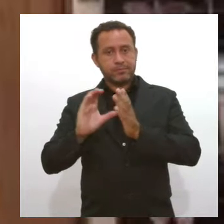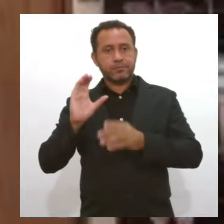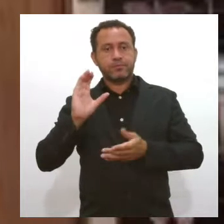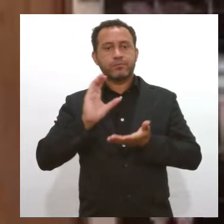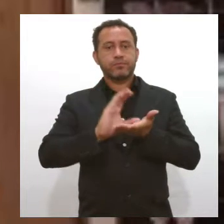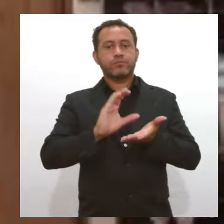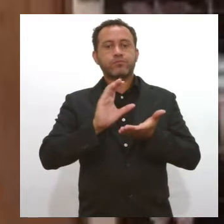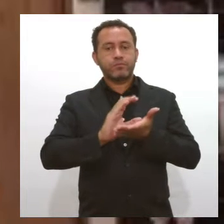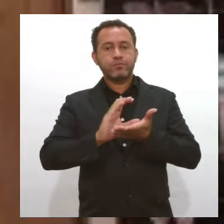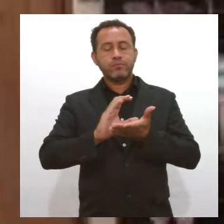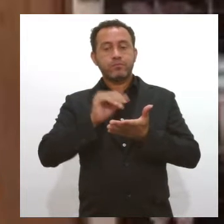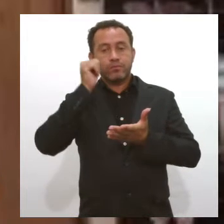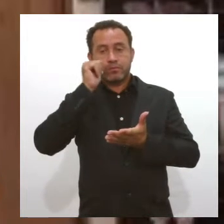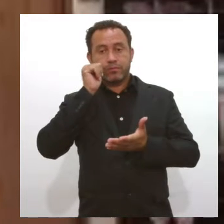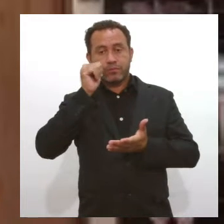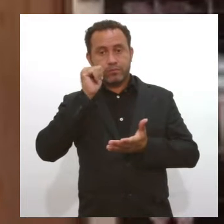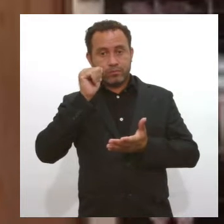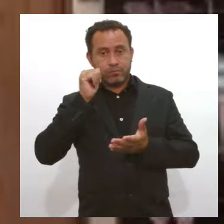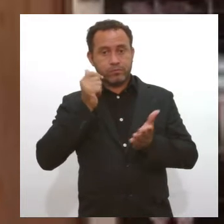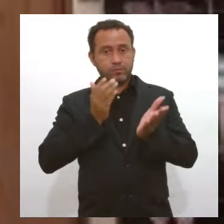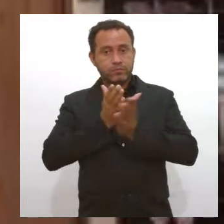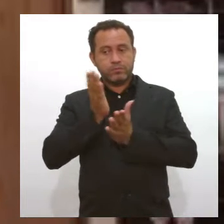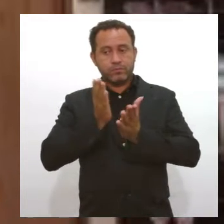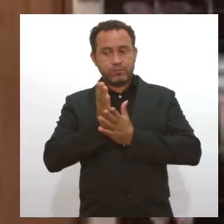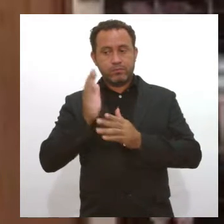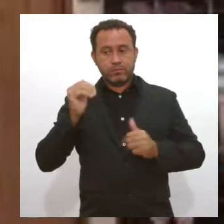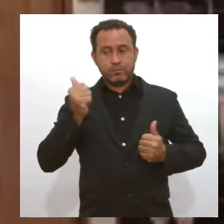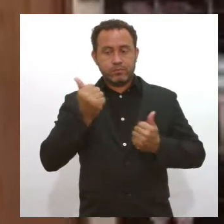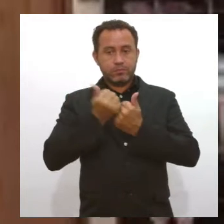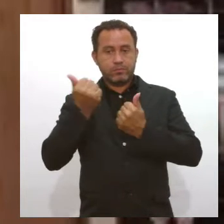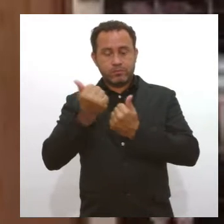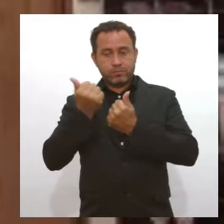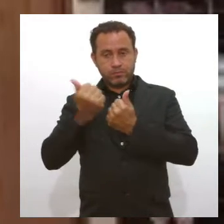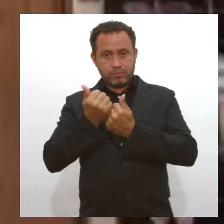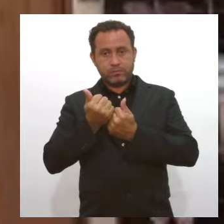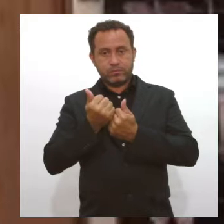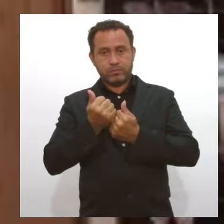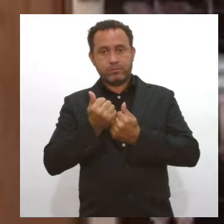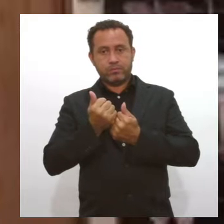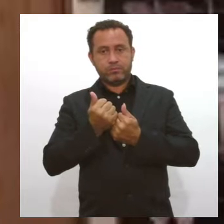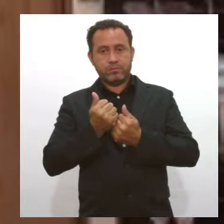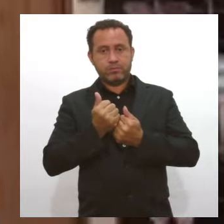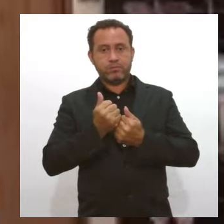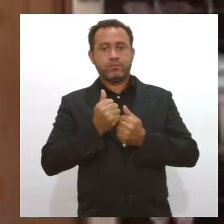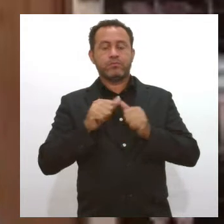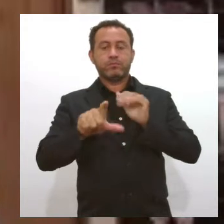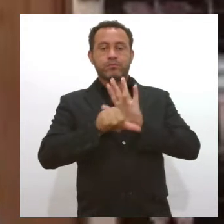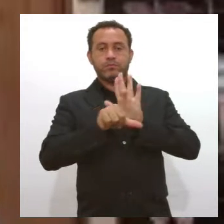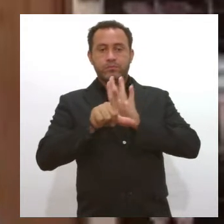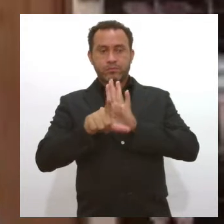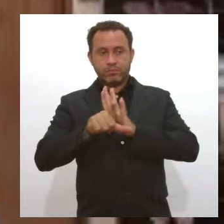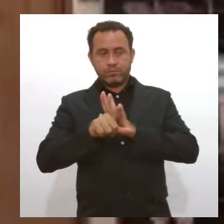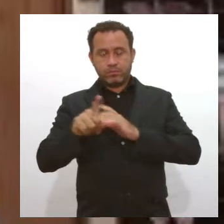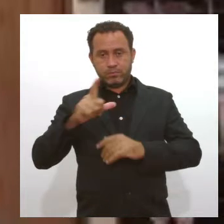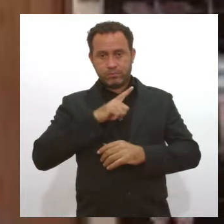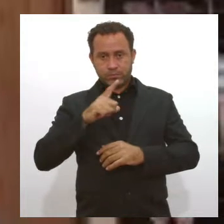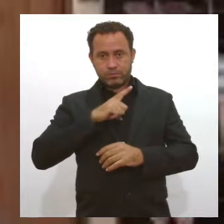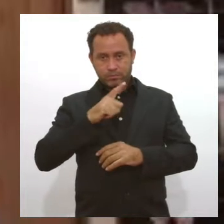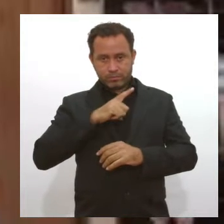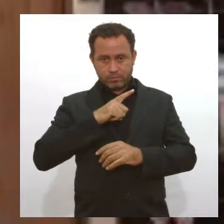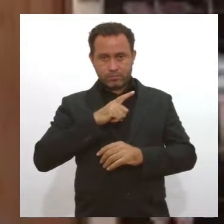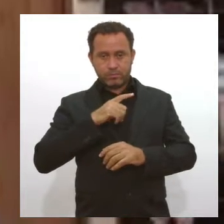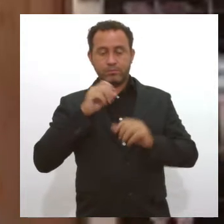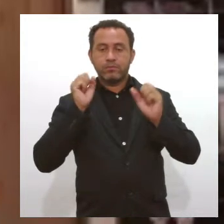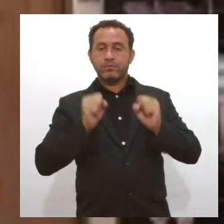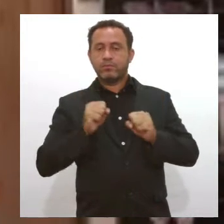variadoras eleitas possam dar esse suporte, né? Em termos de legislações, a leva as legislações existentes para que o município